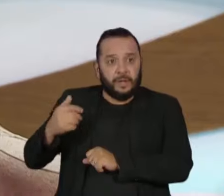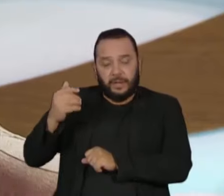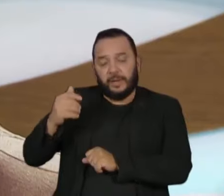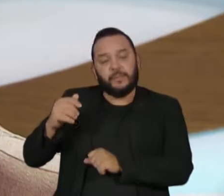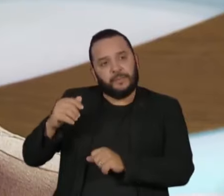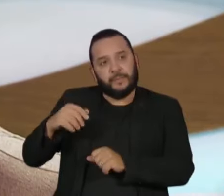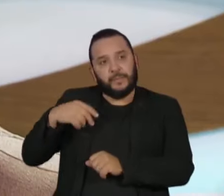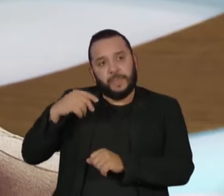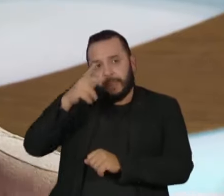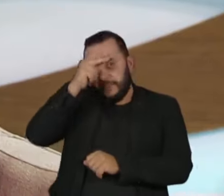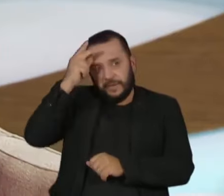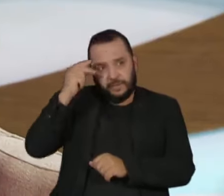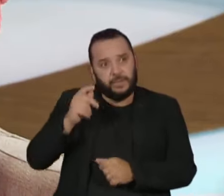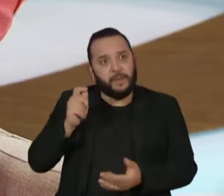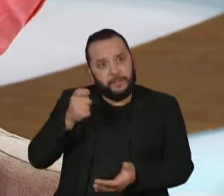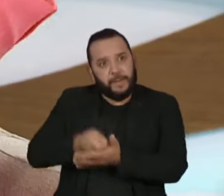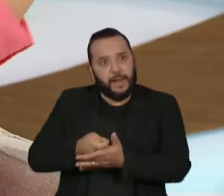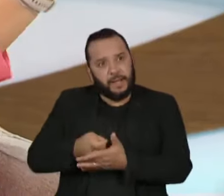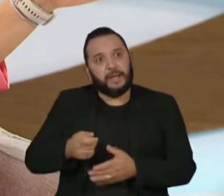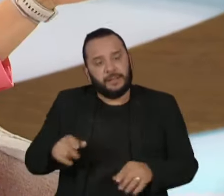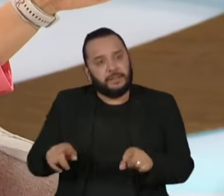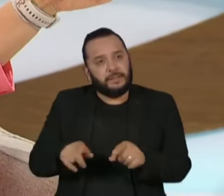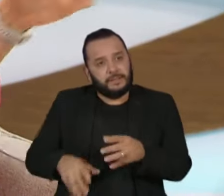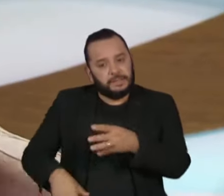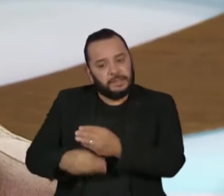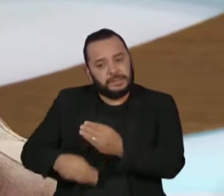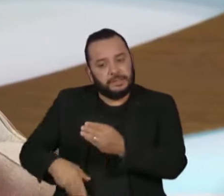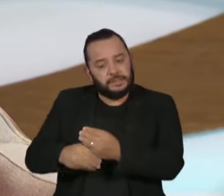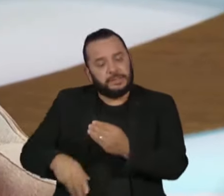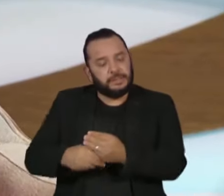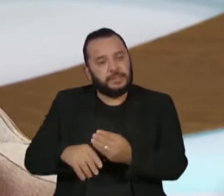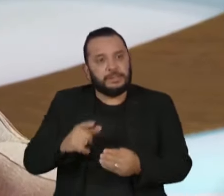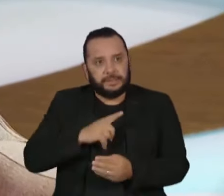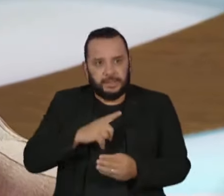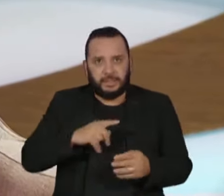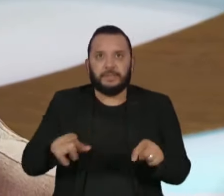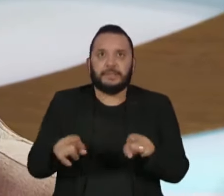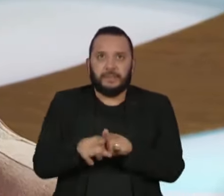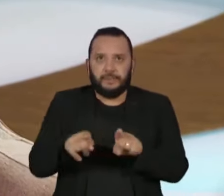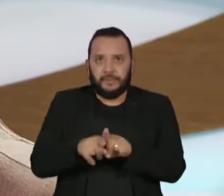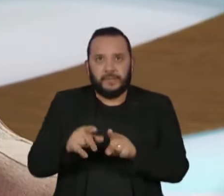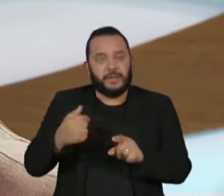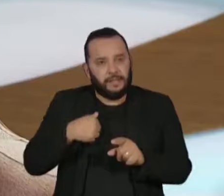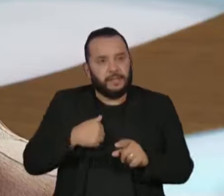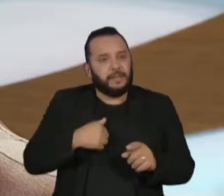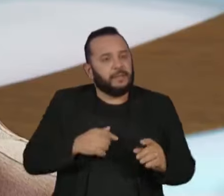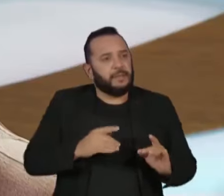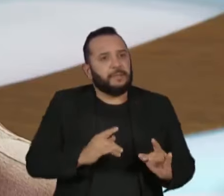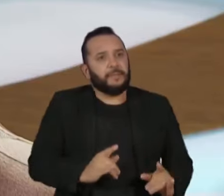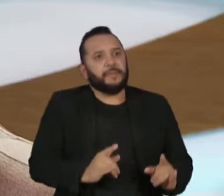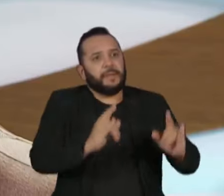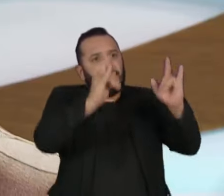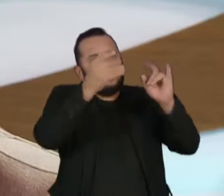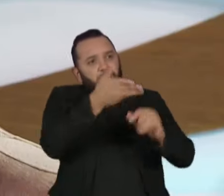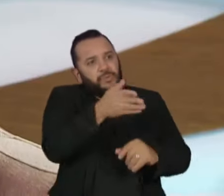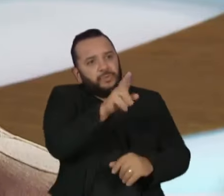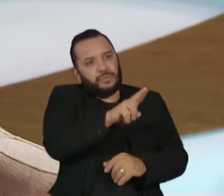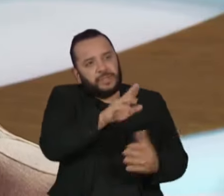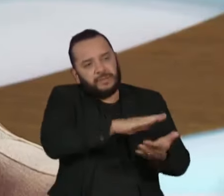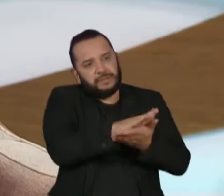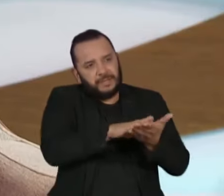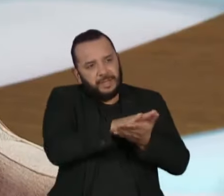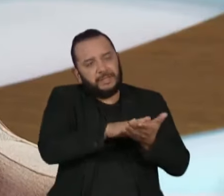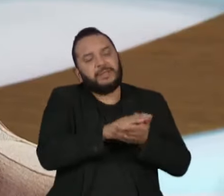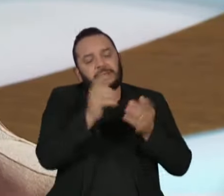sobre compras diretas do privado. Ao invés de você contratar o residencial, você pega aquele apartamento que hoje não está sendo usado.